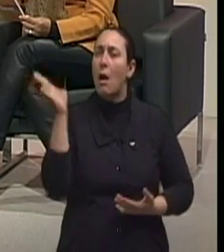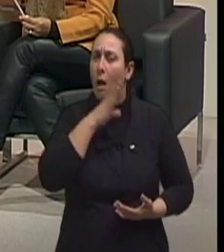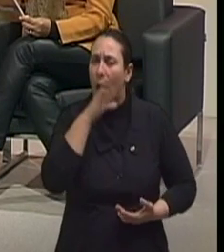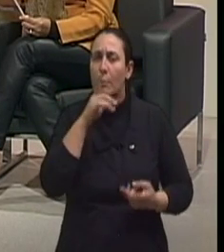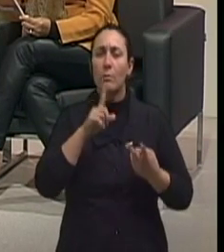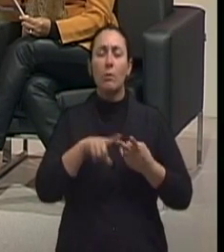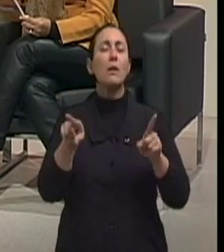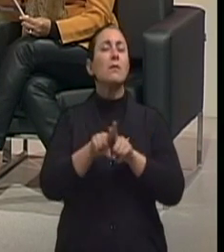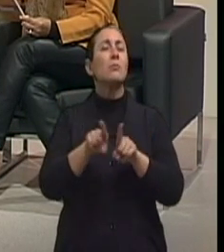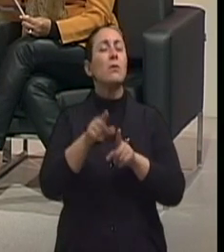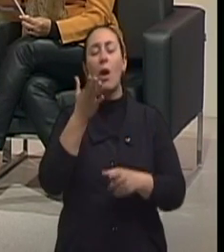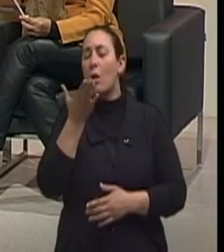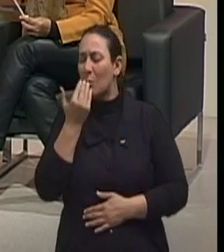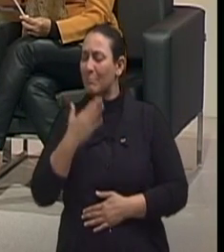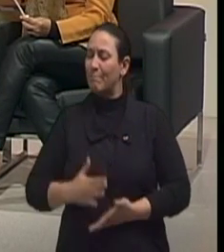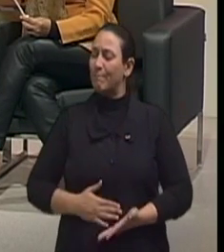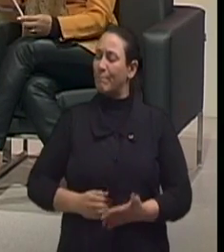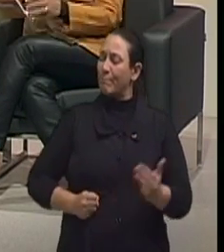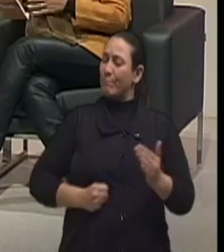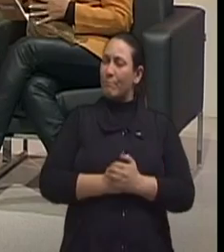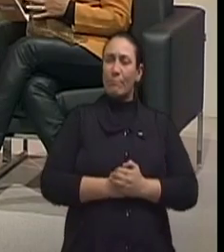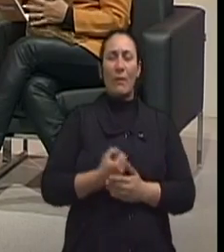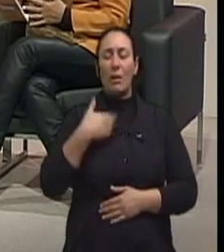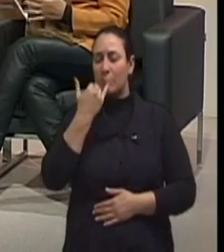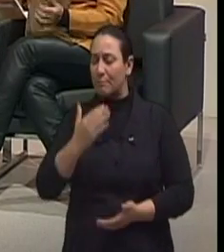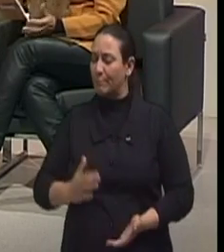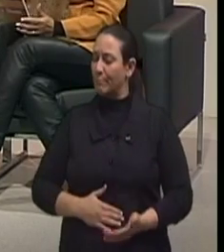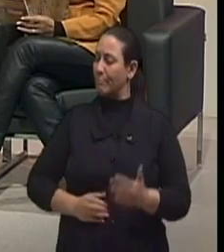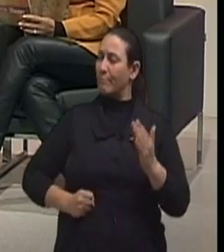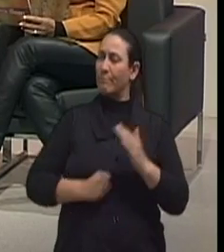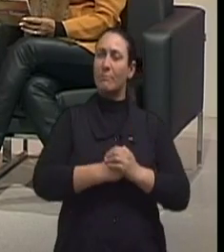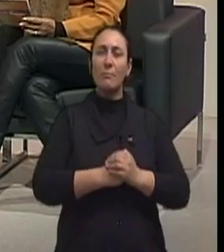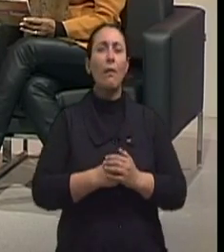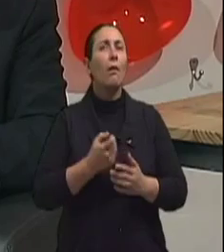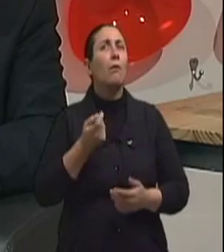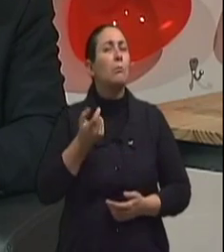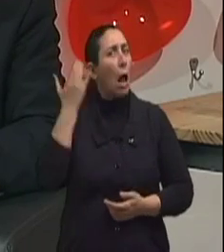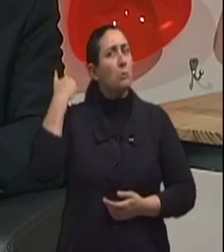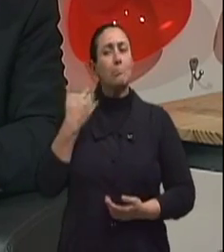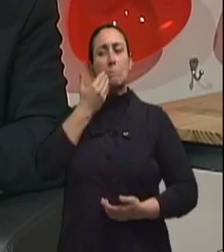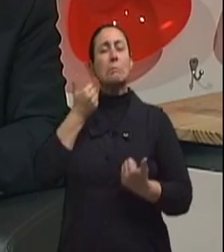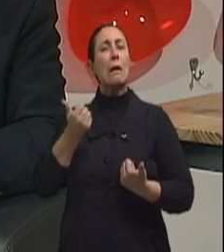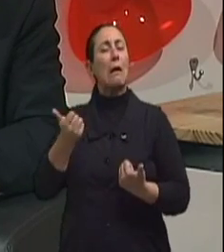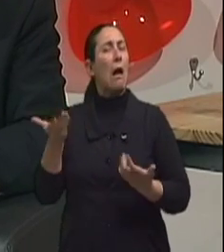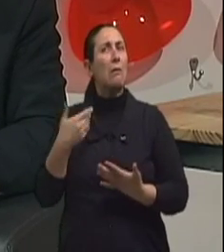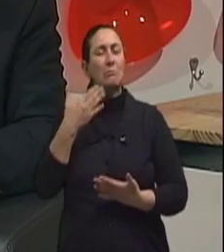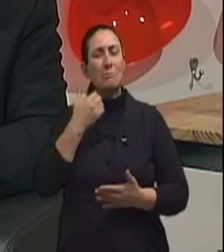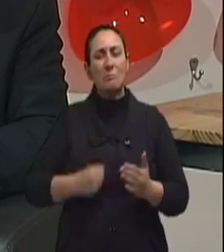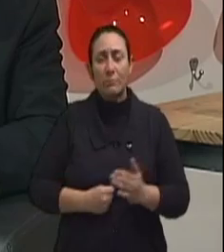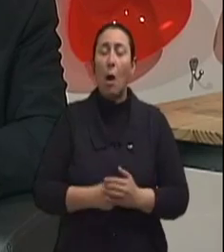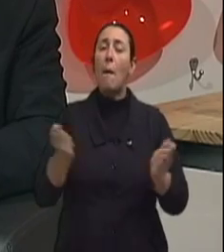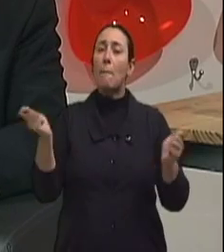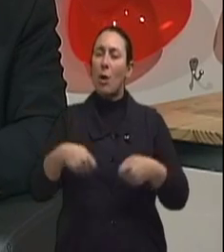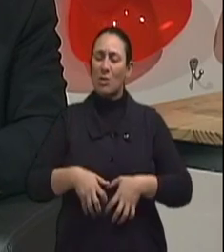estufamento, como se diz, comeu e se sentiu pleno. Um inchaço, um inchaço. Pode ter algum inchaço, pode ter, às vezes, algum vômito,